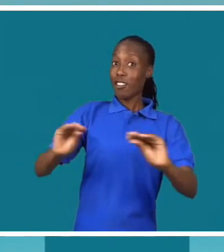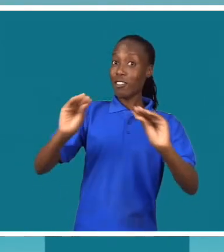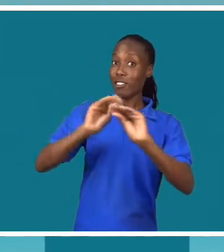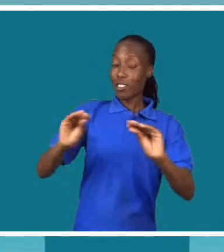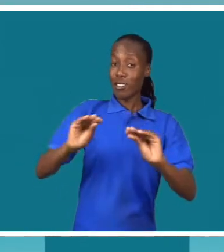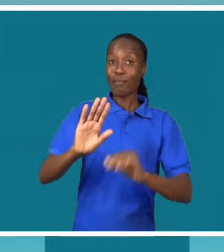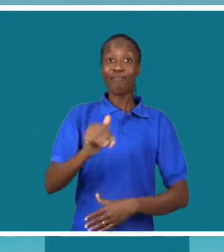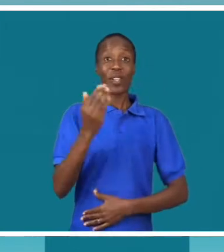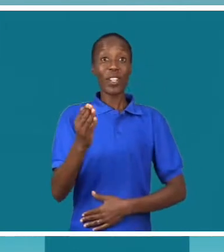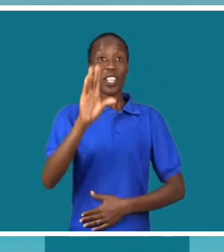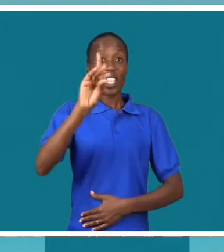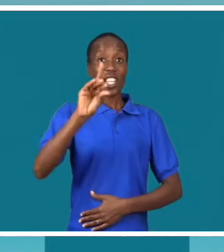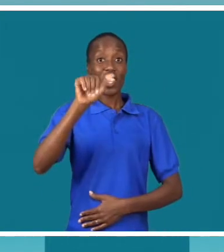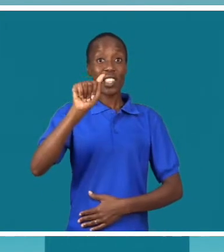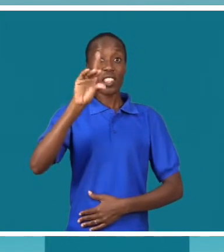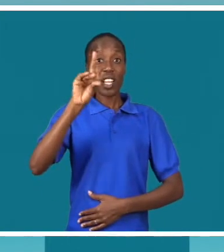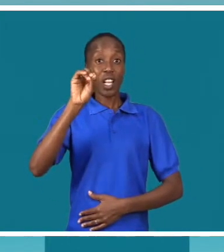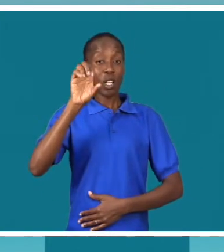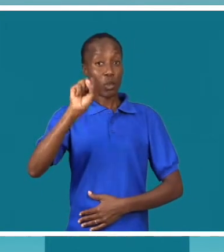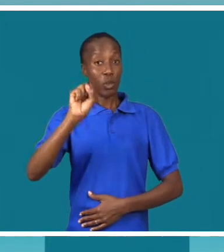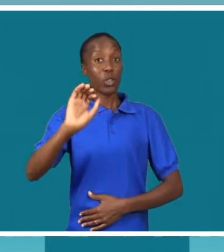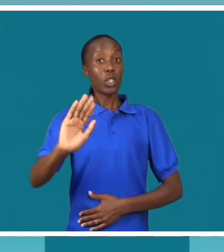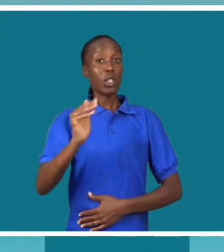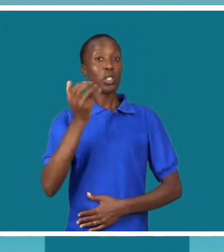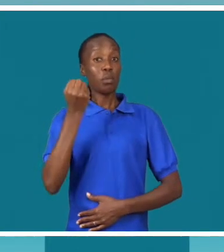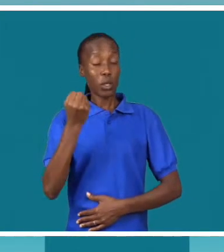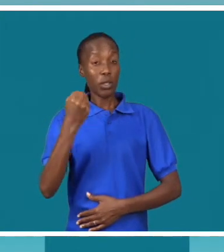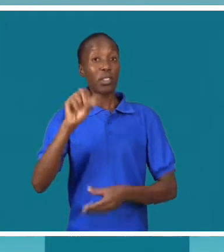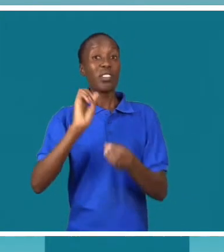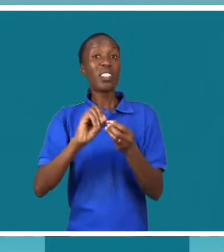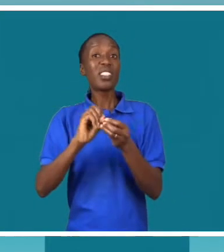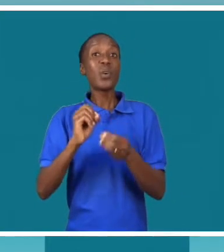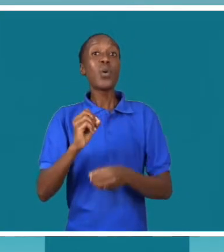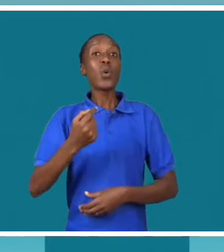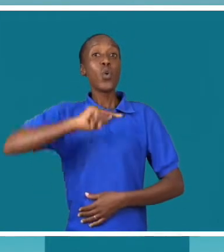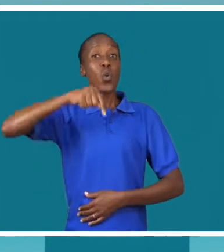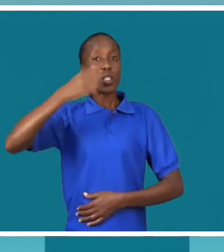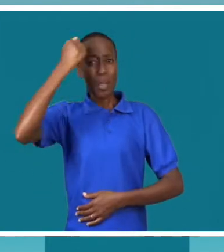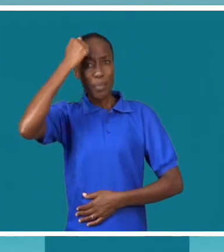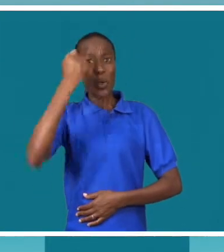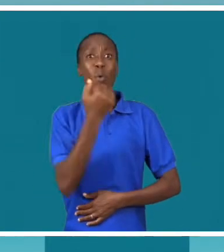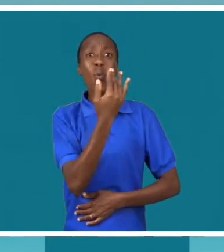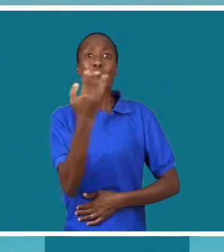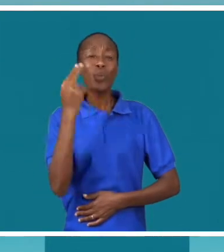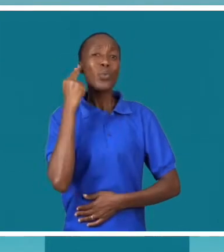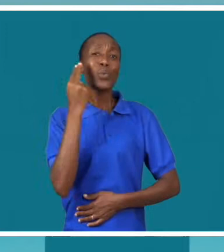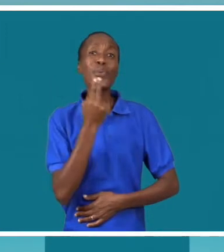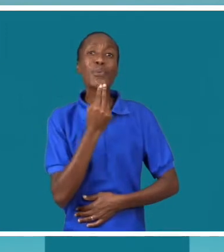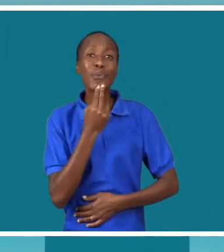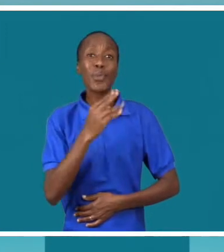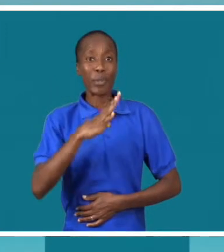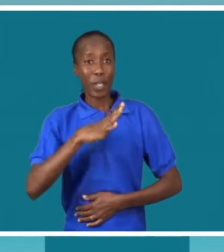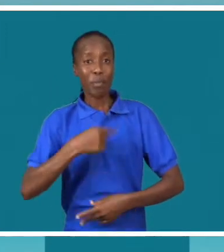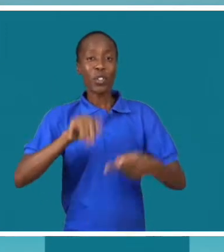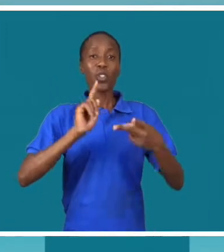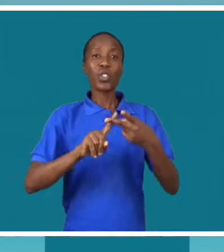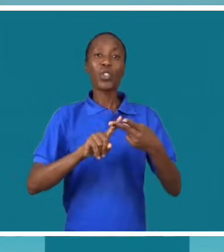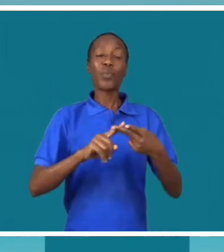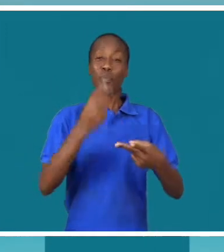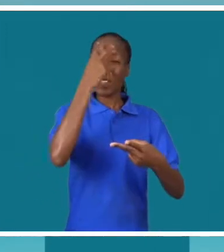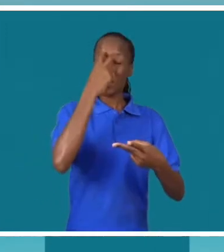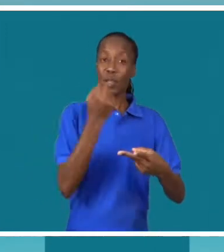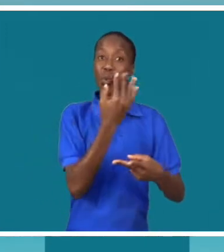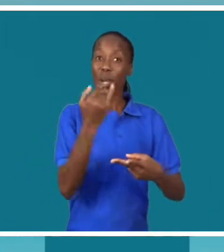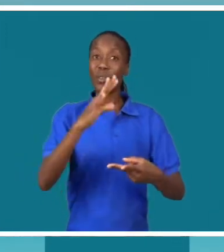-aprendizagem. Então, são dados que vão fazer com que nós saibamos quantos surdos temos,